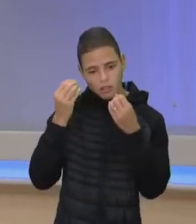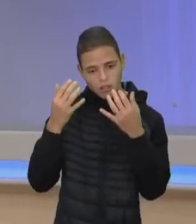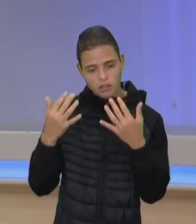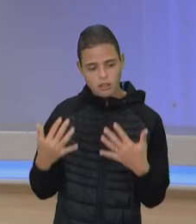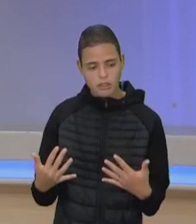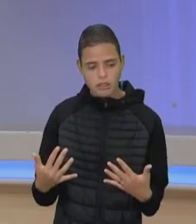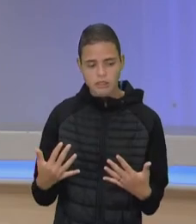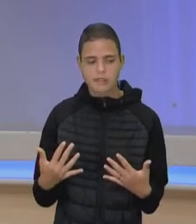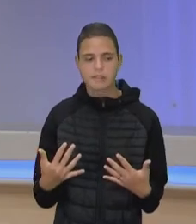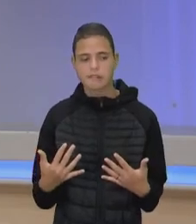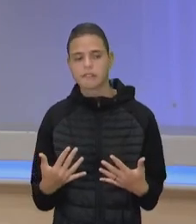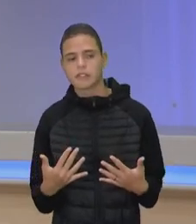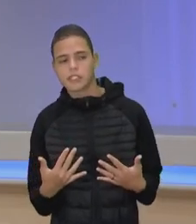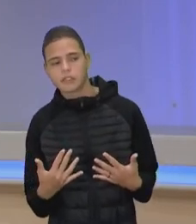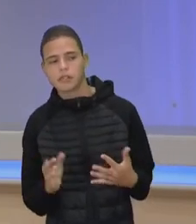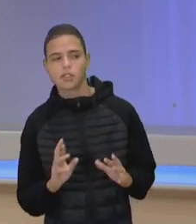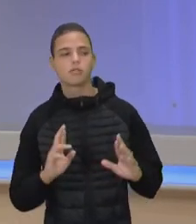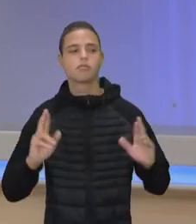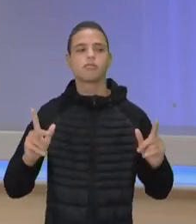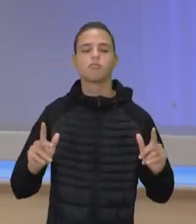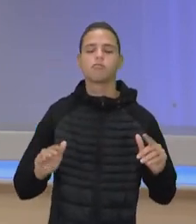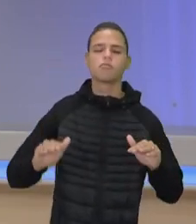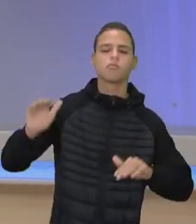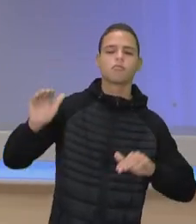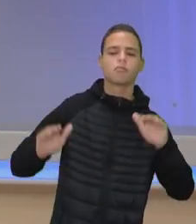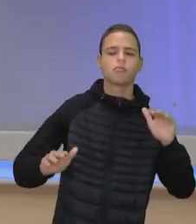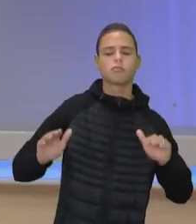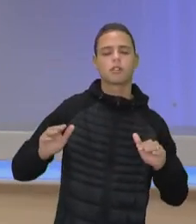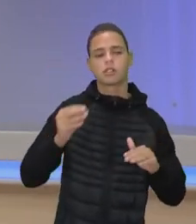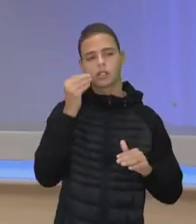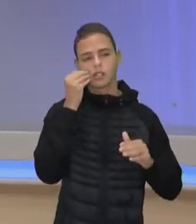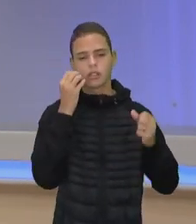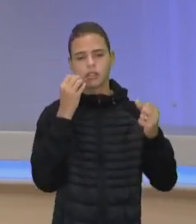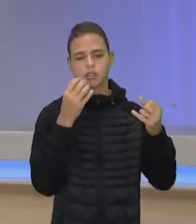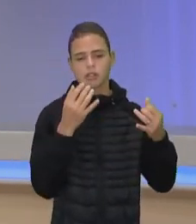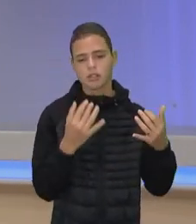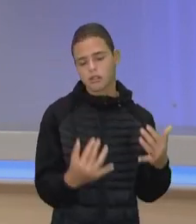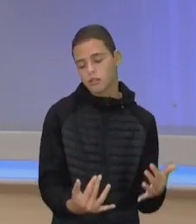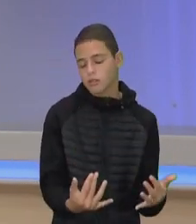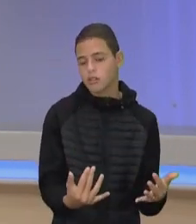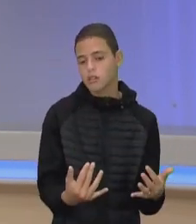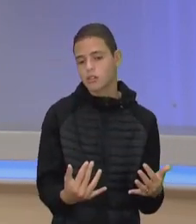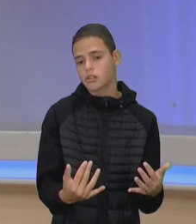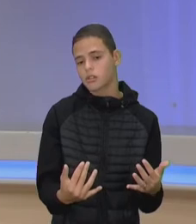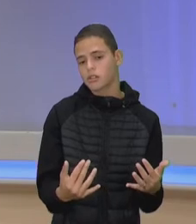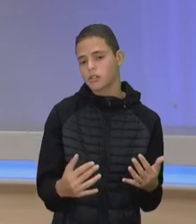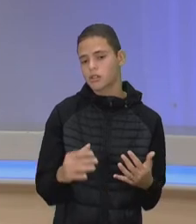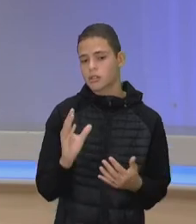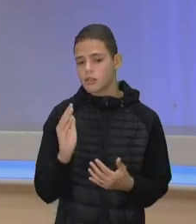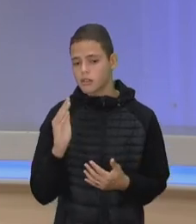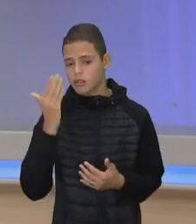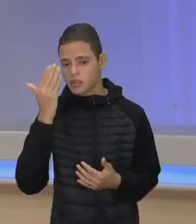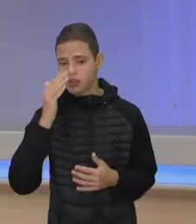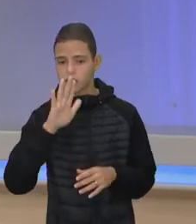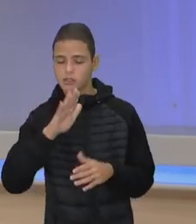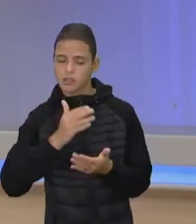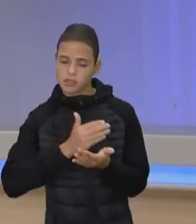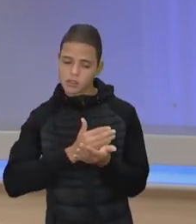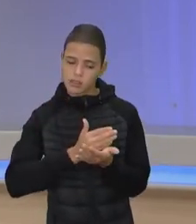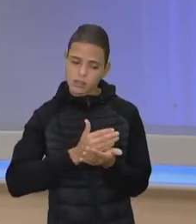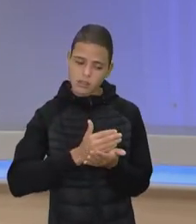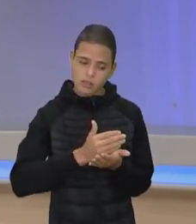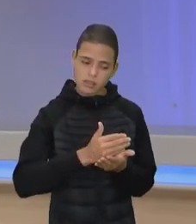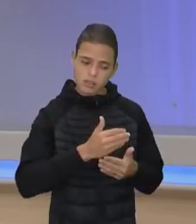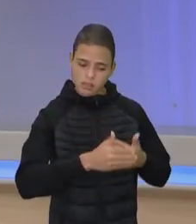diferença, desigualdade entre raças e isso, embora seja falso, passou a ser verdade para muitas